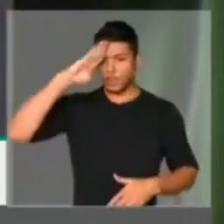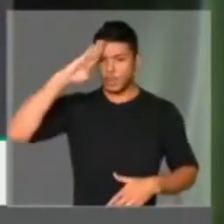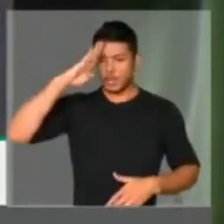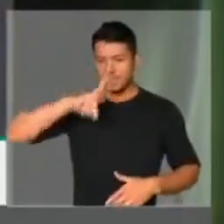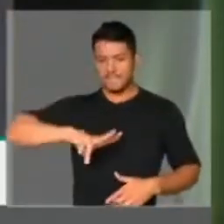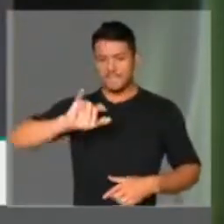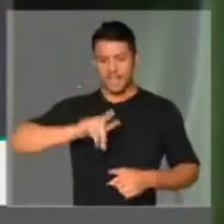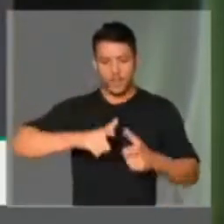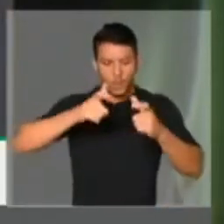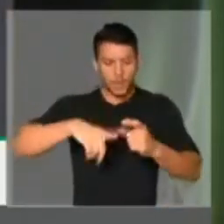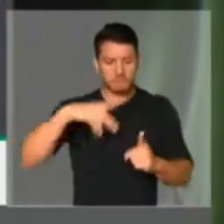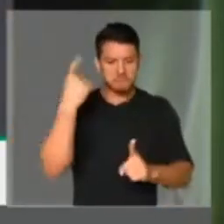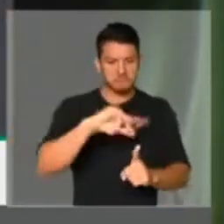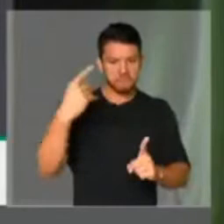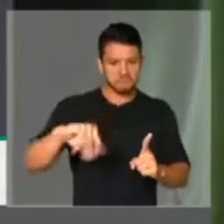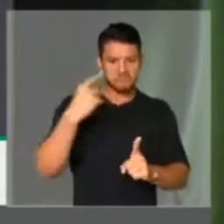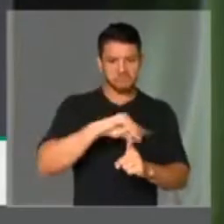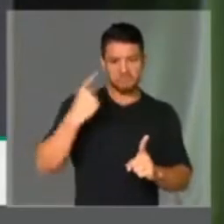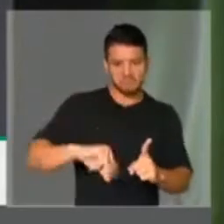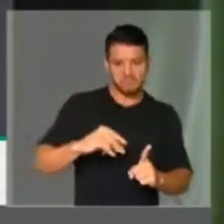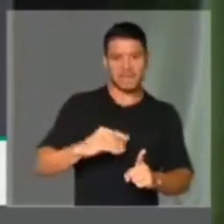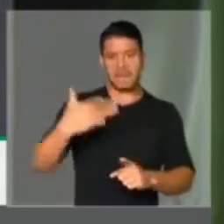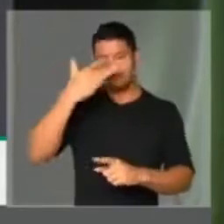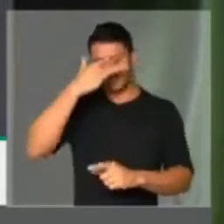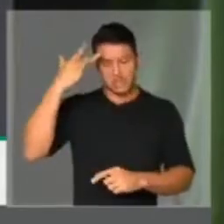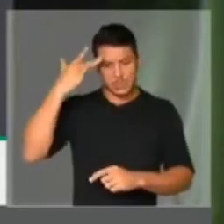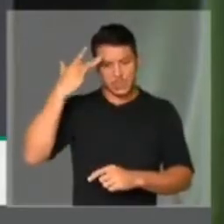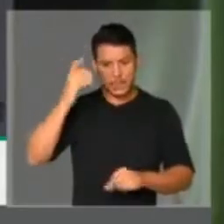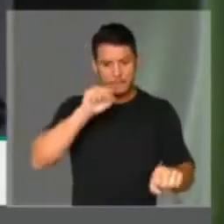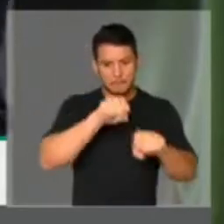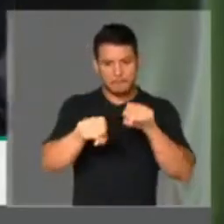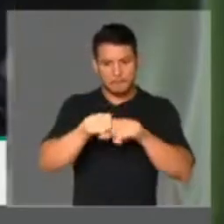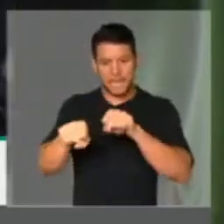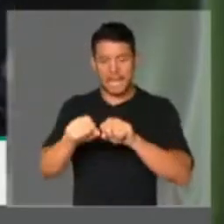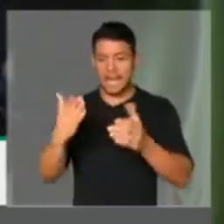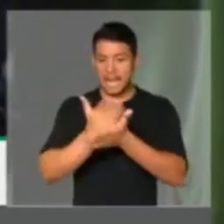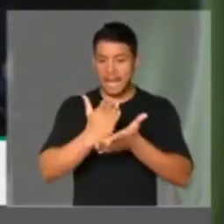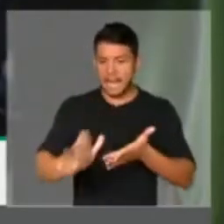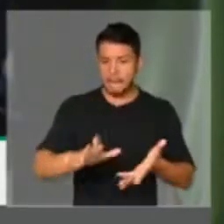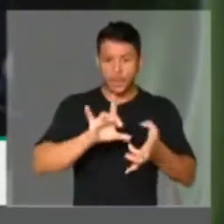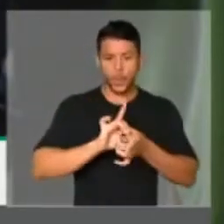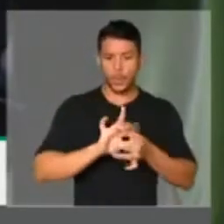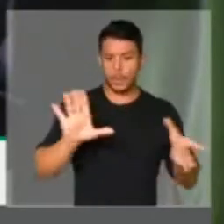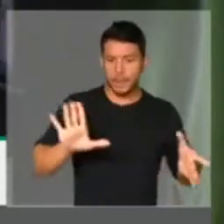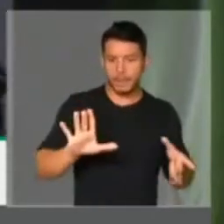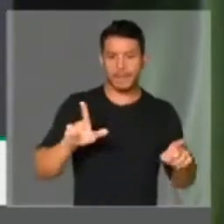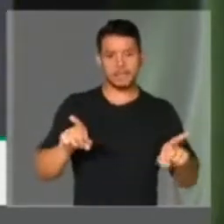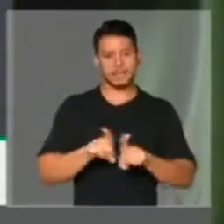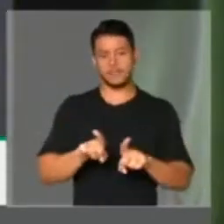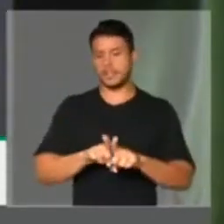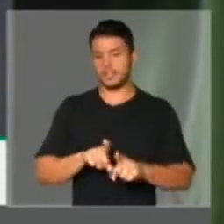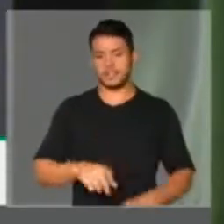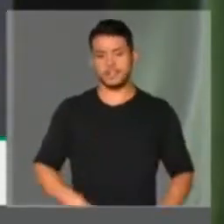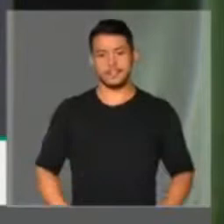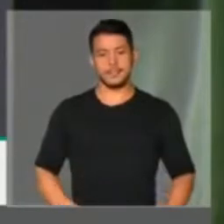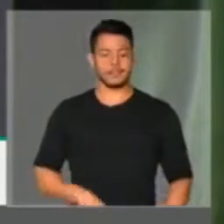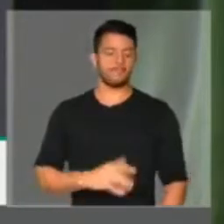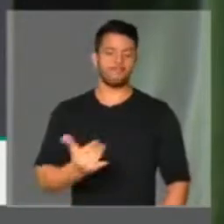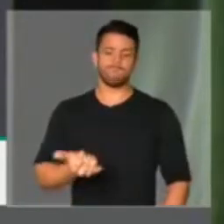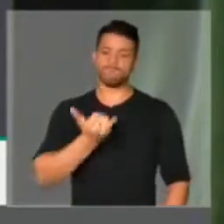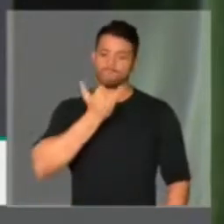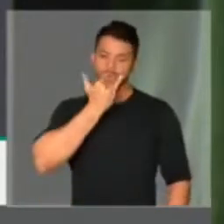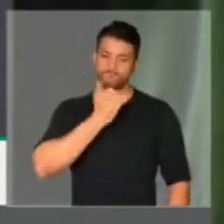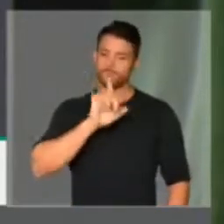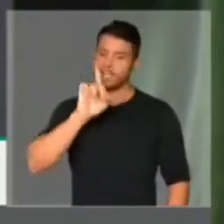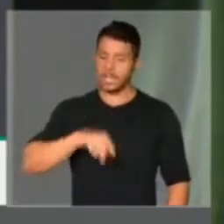torturar a gente, perseguir, liquidar com a liberdade de organização e manifestação, isso se